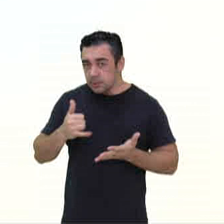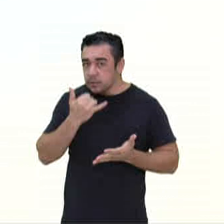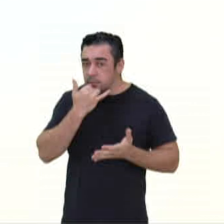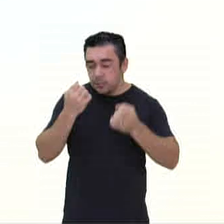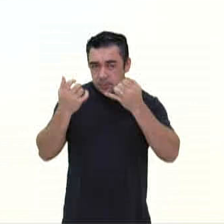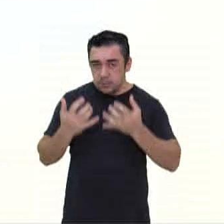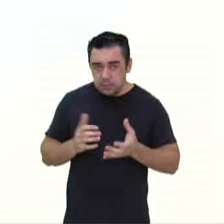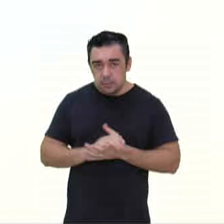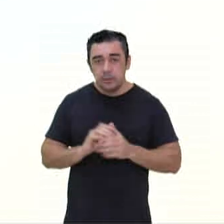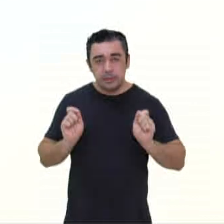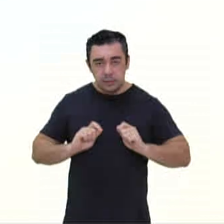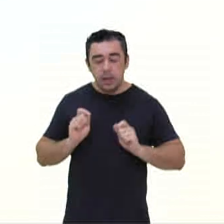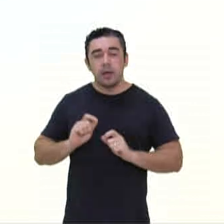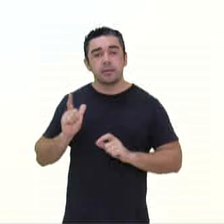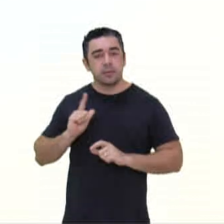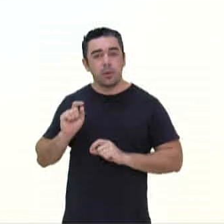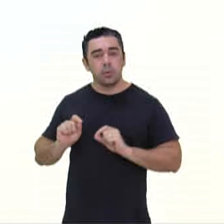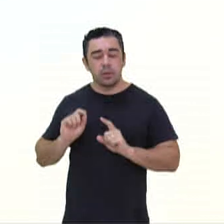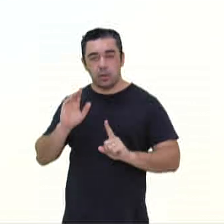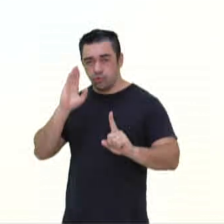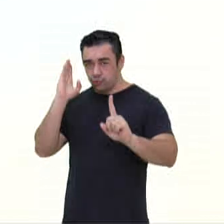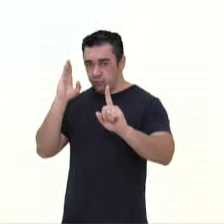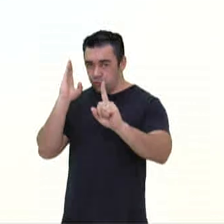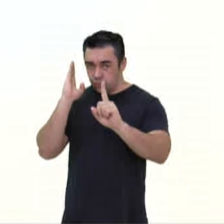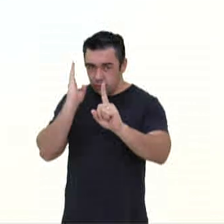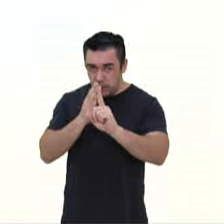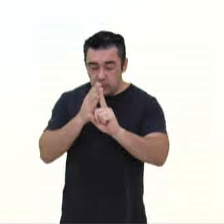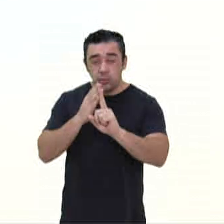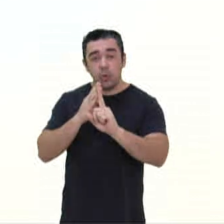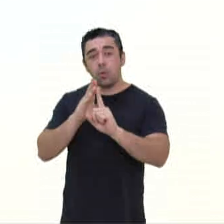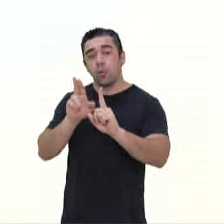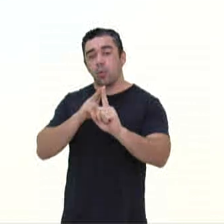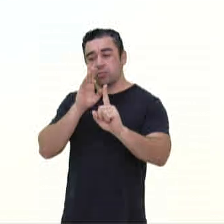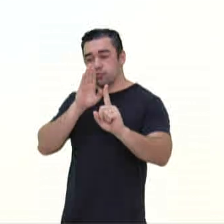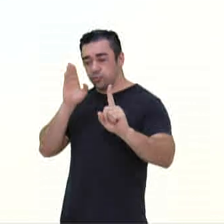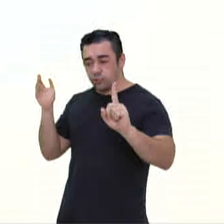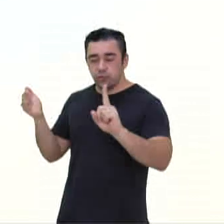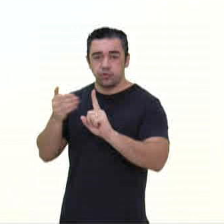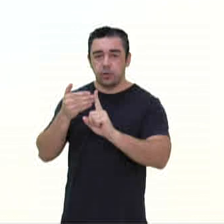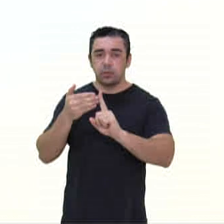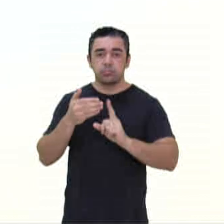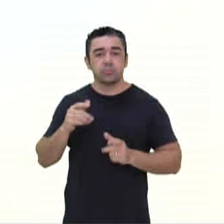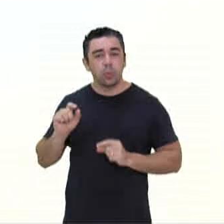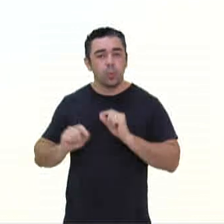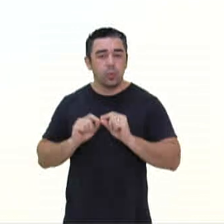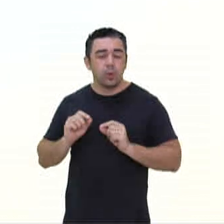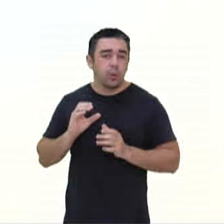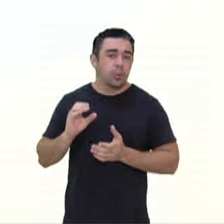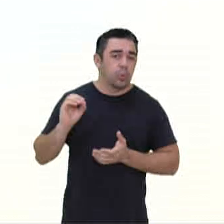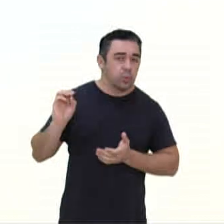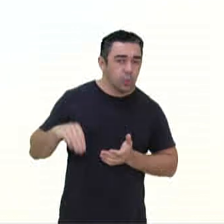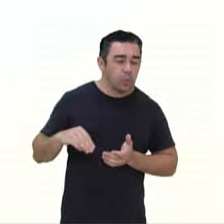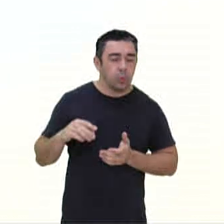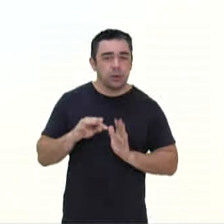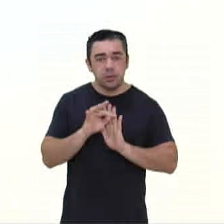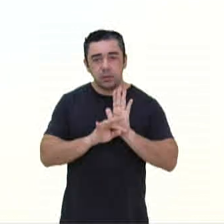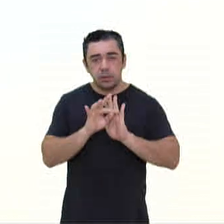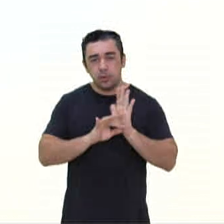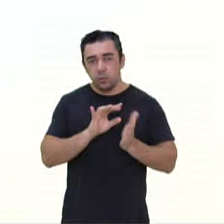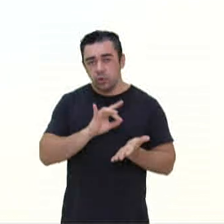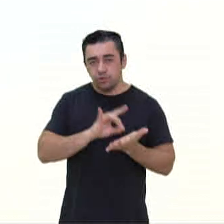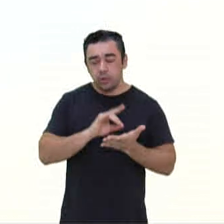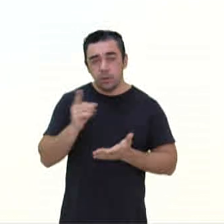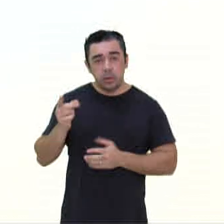pode ser transitivo direto, sem, ou transitivo indireto com. No texto original, o